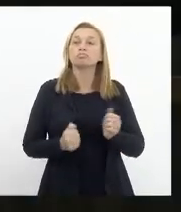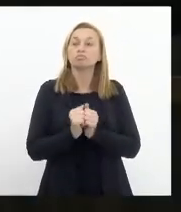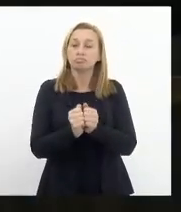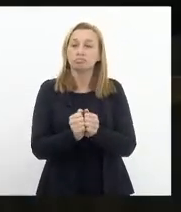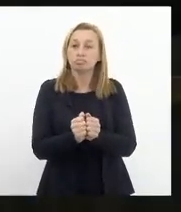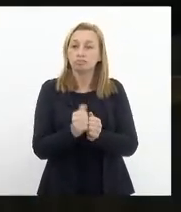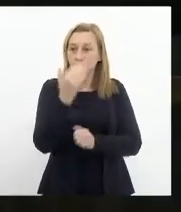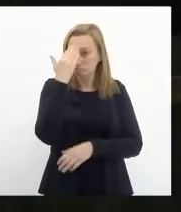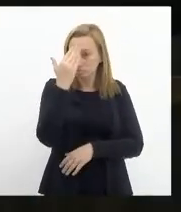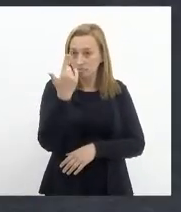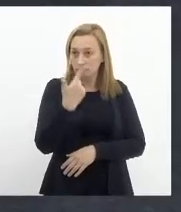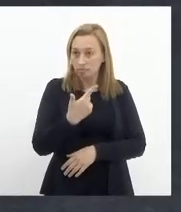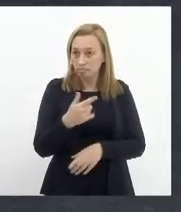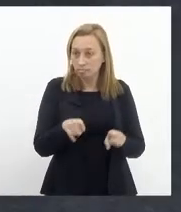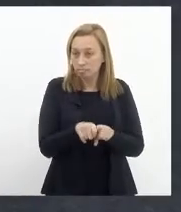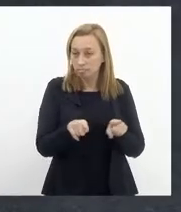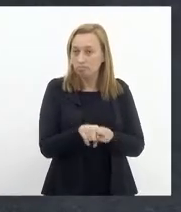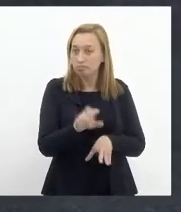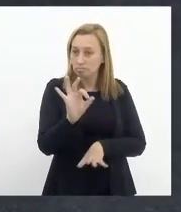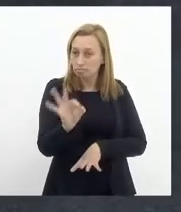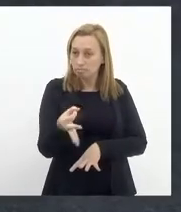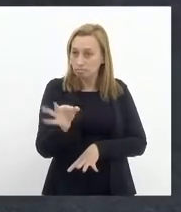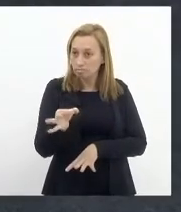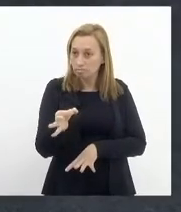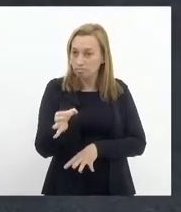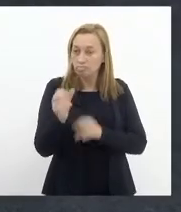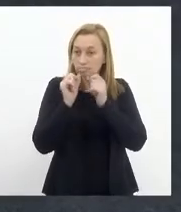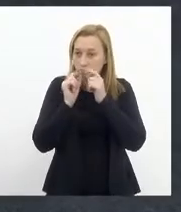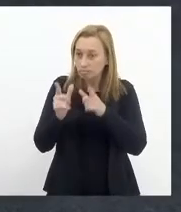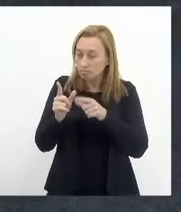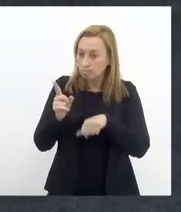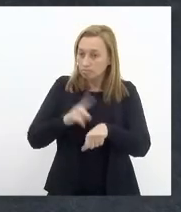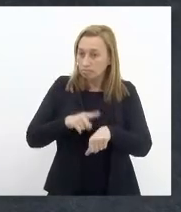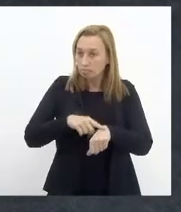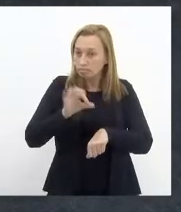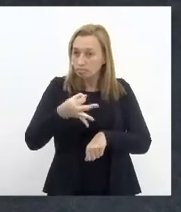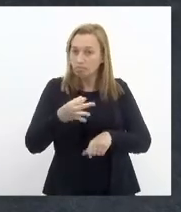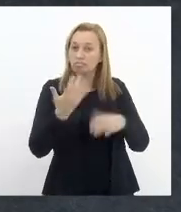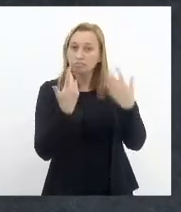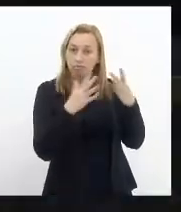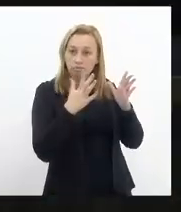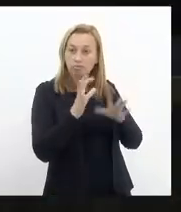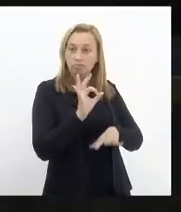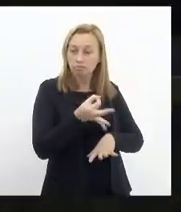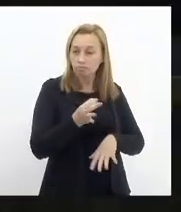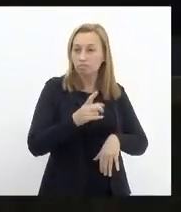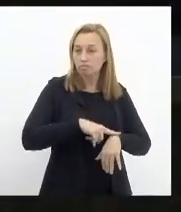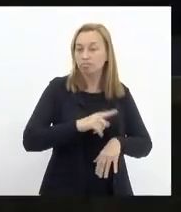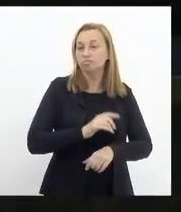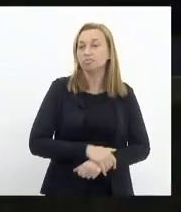agradecê-lo também com certeza a gente critica na hora que tem que criticar e elogia na hora que tem que elogiar obrigado